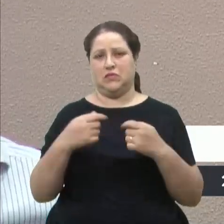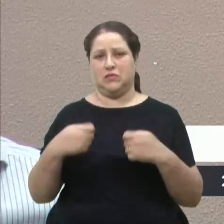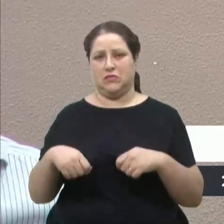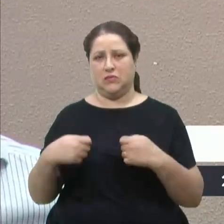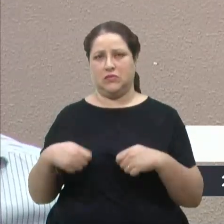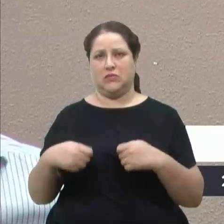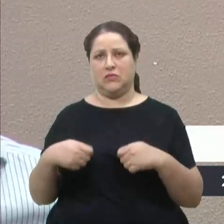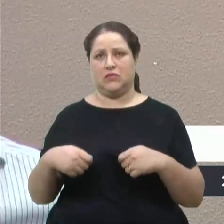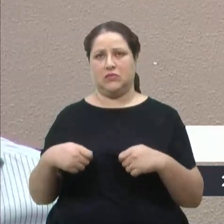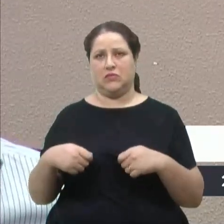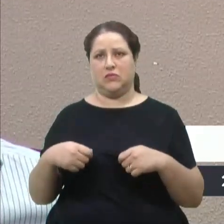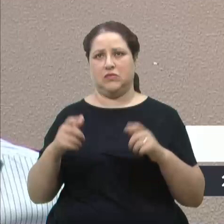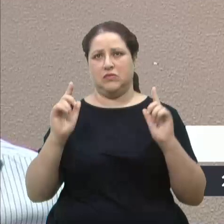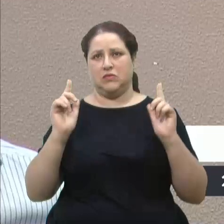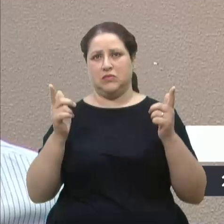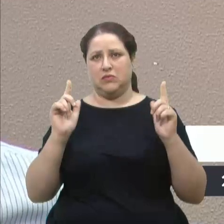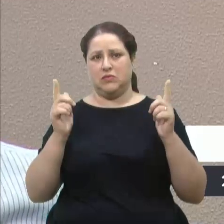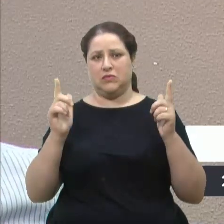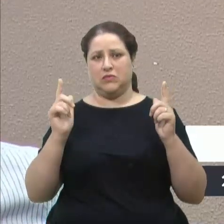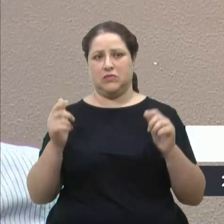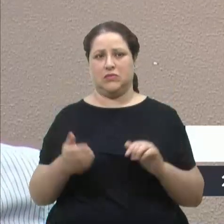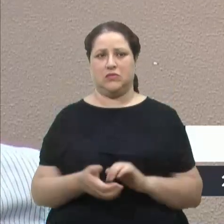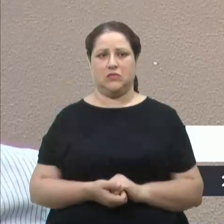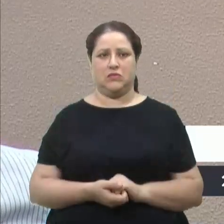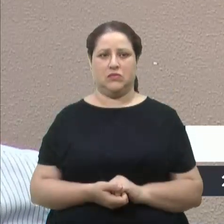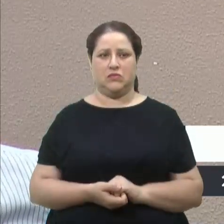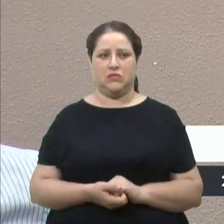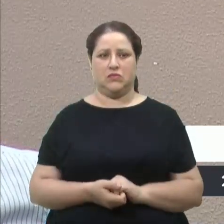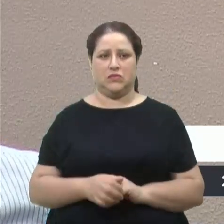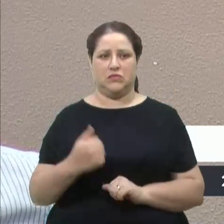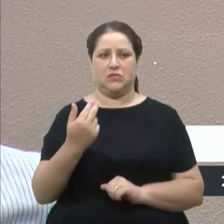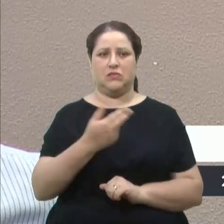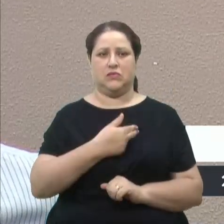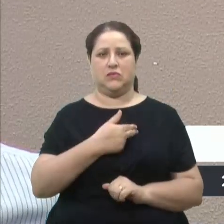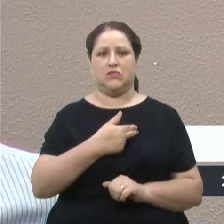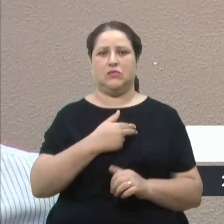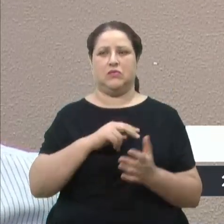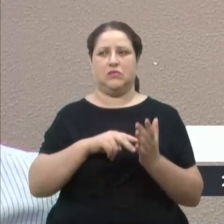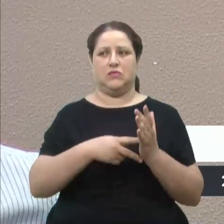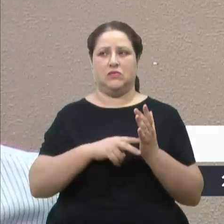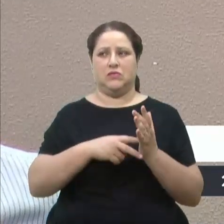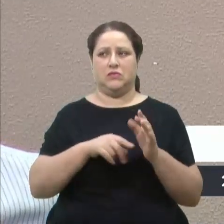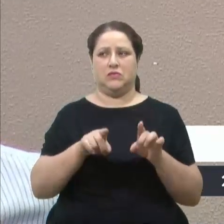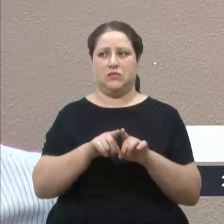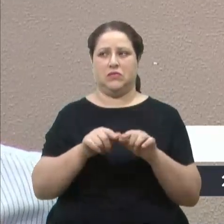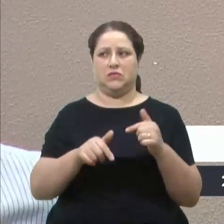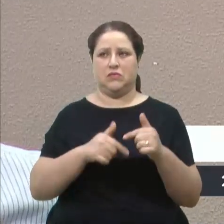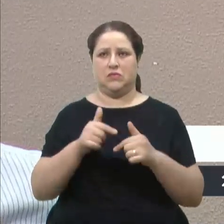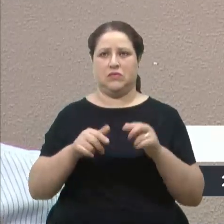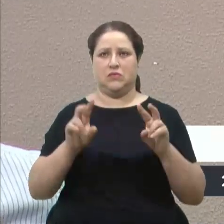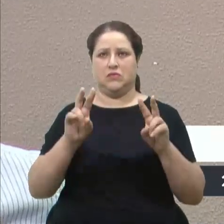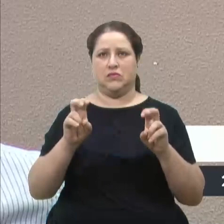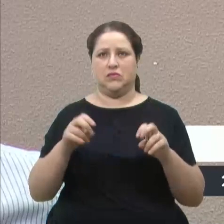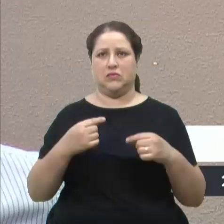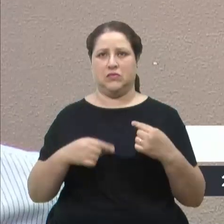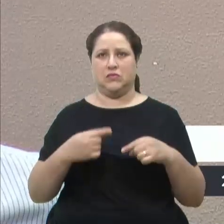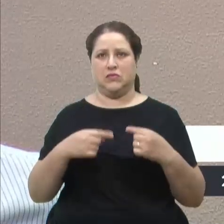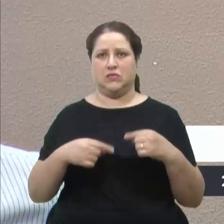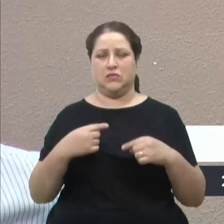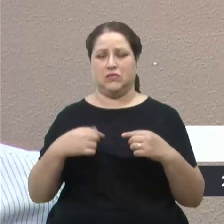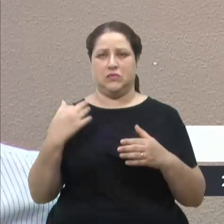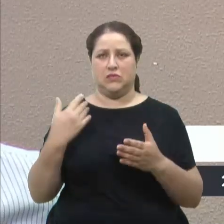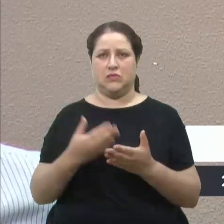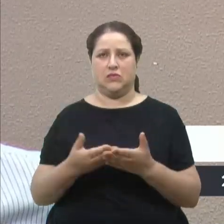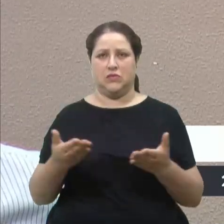lazer. O nosso sindicato também trabalha com a questão que foi debatida até agora,